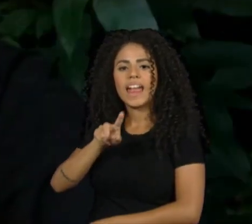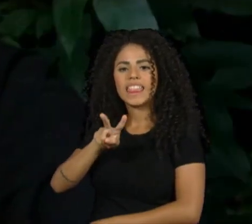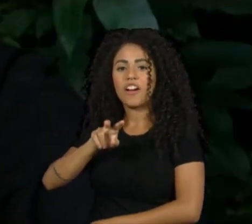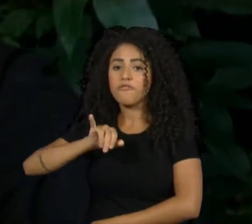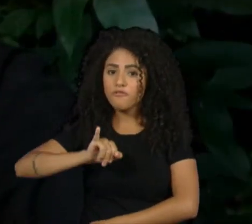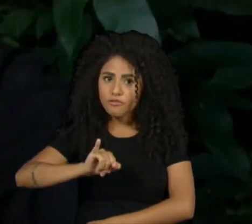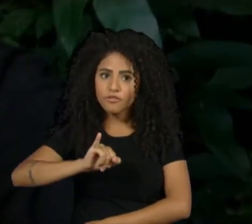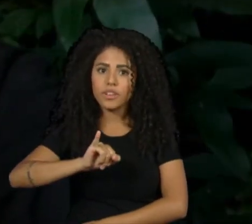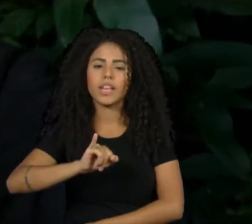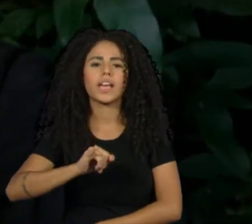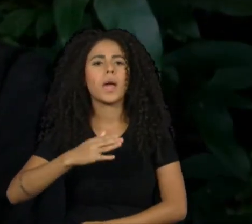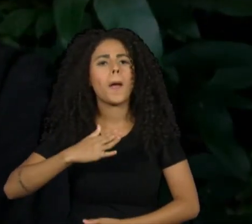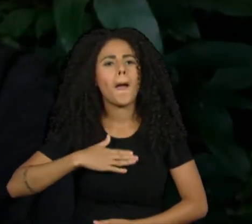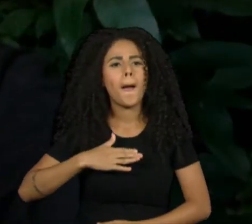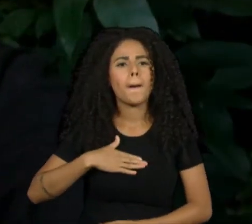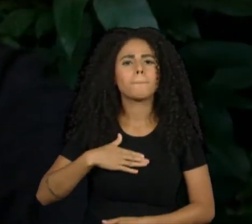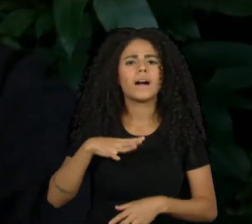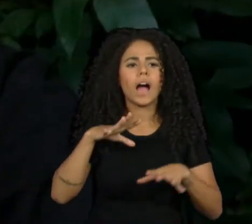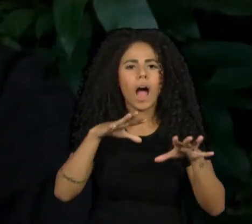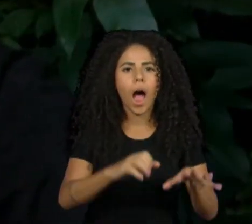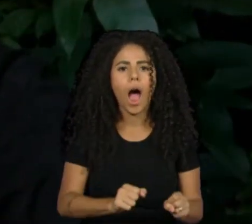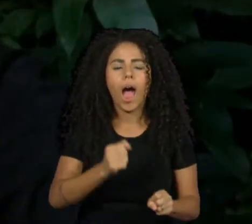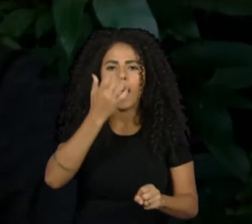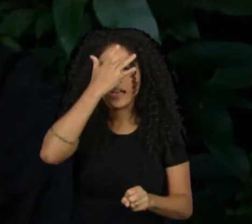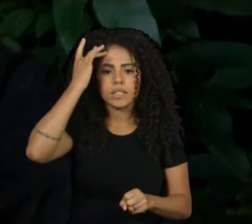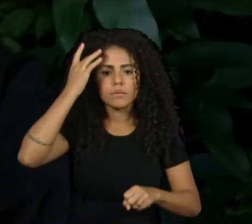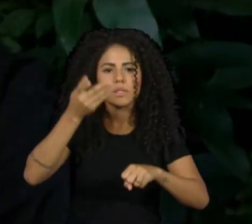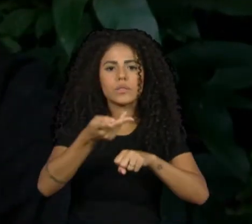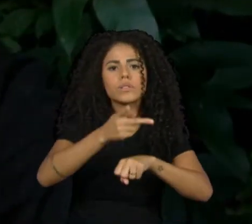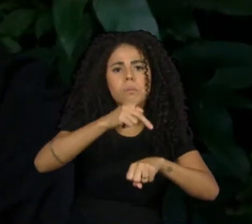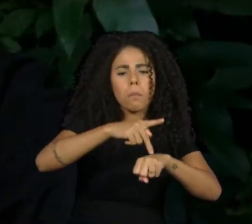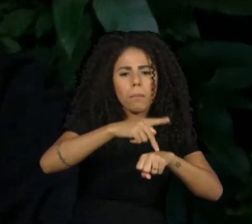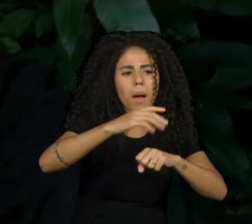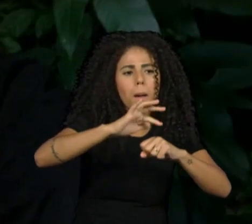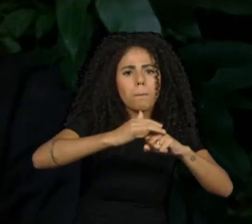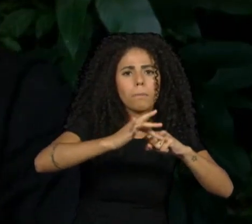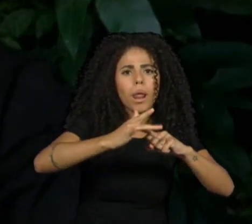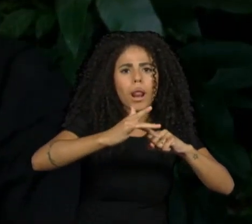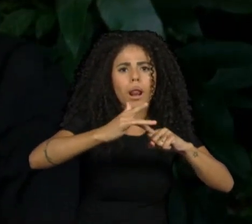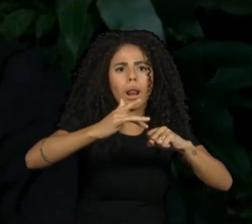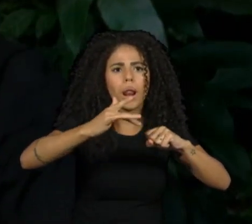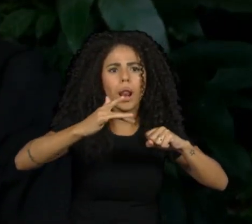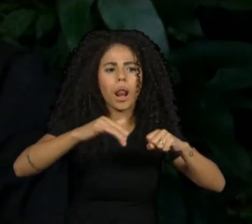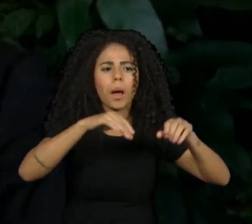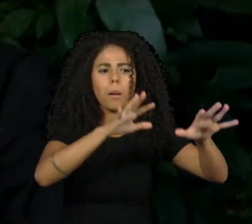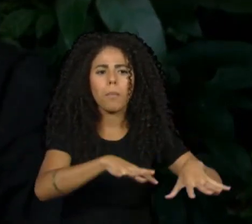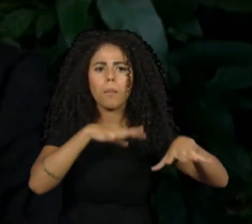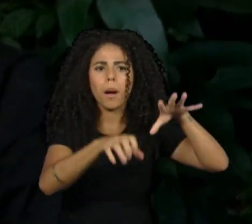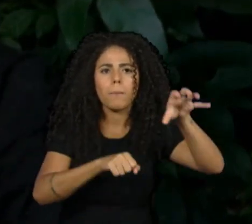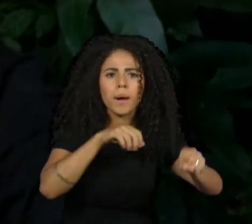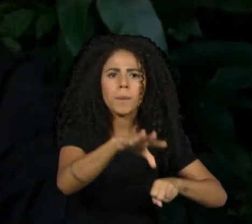O que é isso?